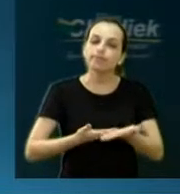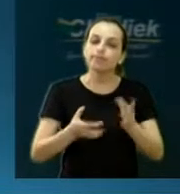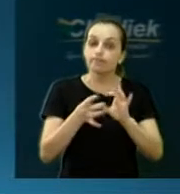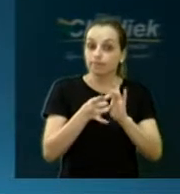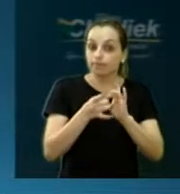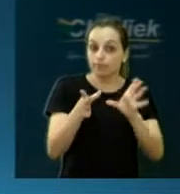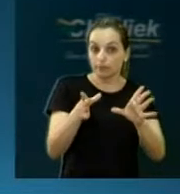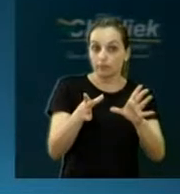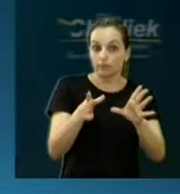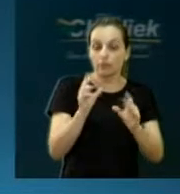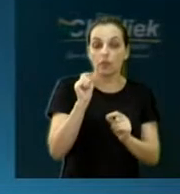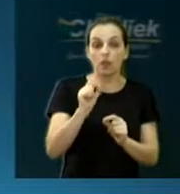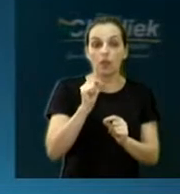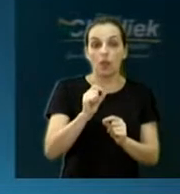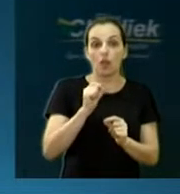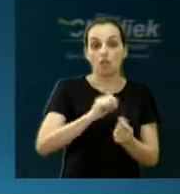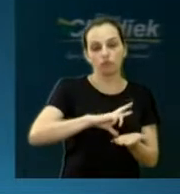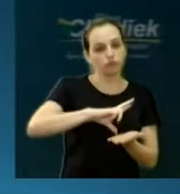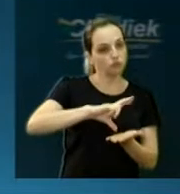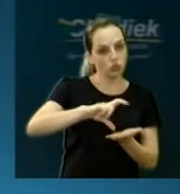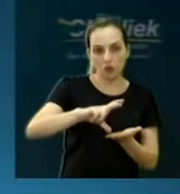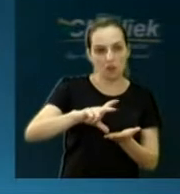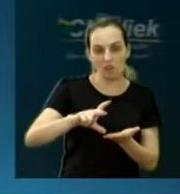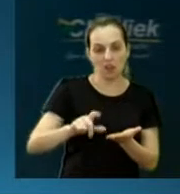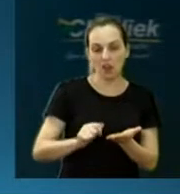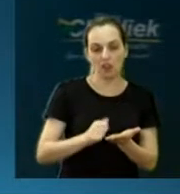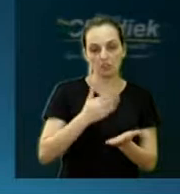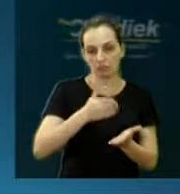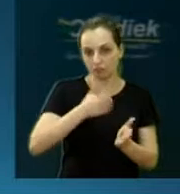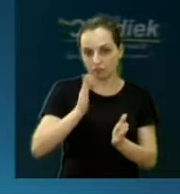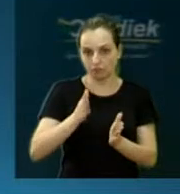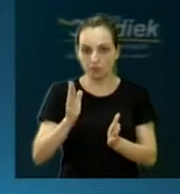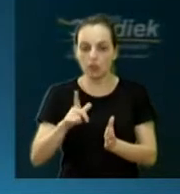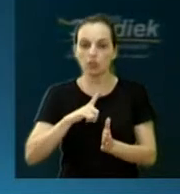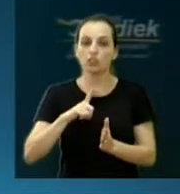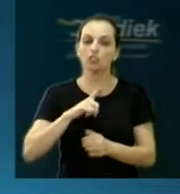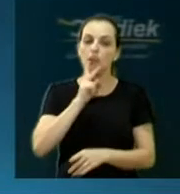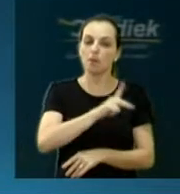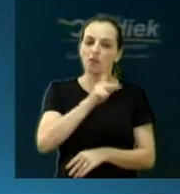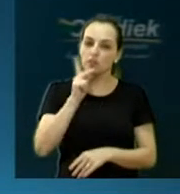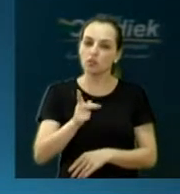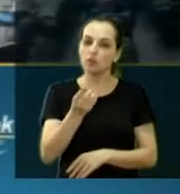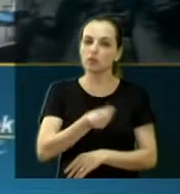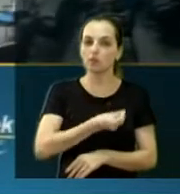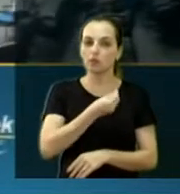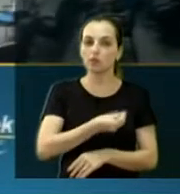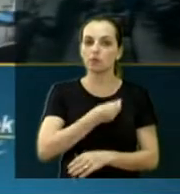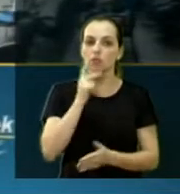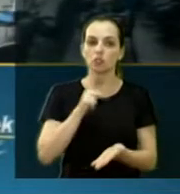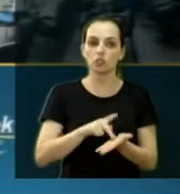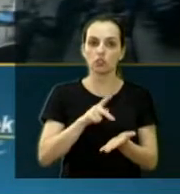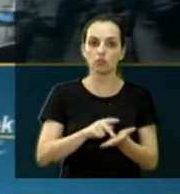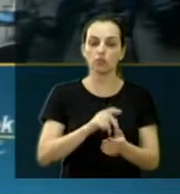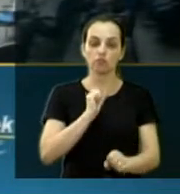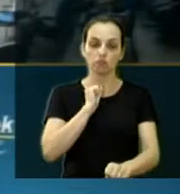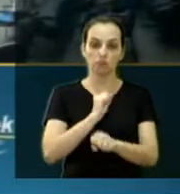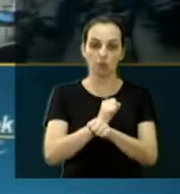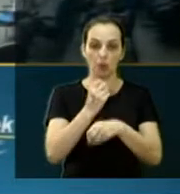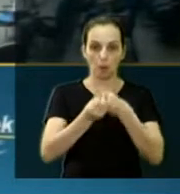E isso aí vai ter outros passos. Ainda tinha muitos professores participando. Vamos aguardar.